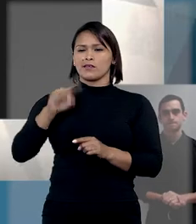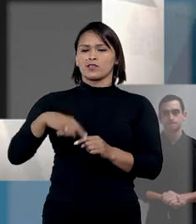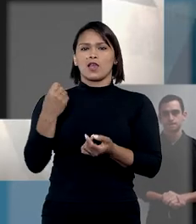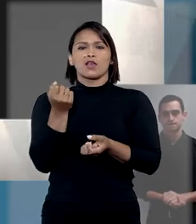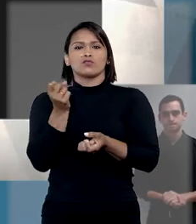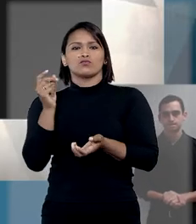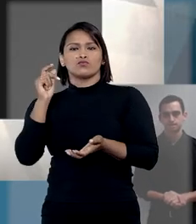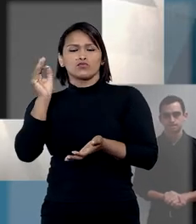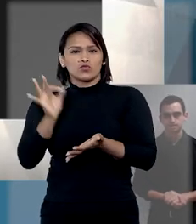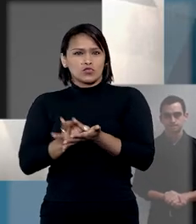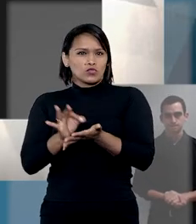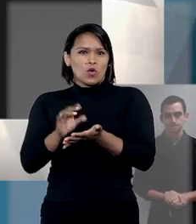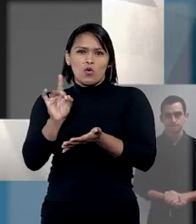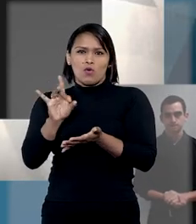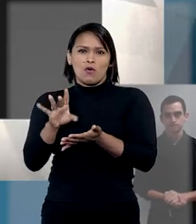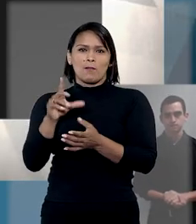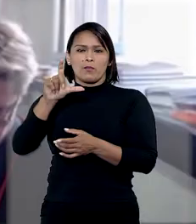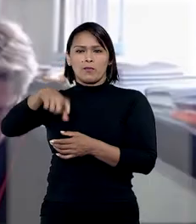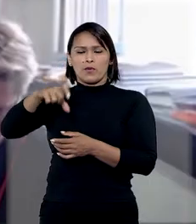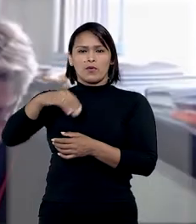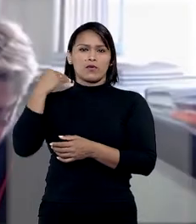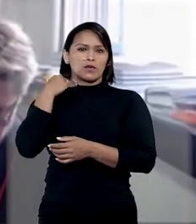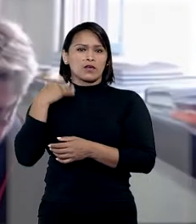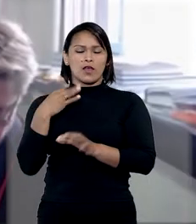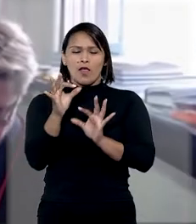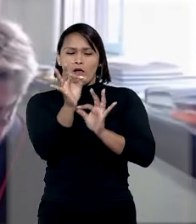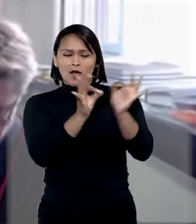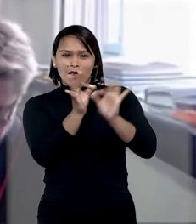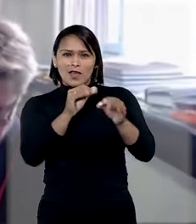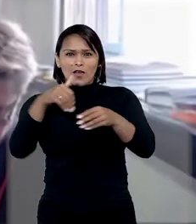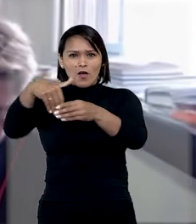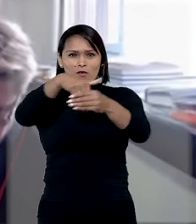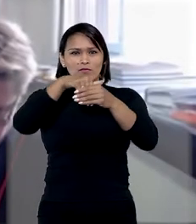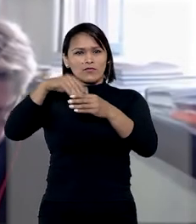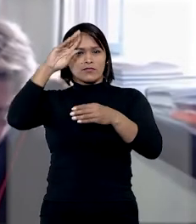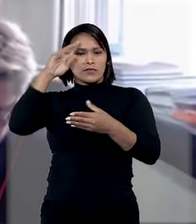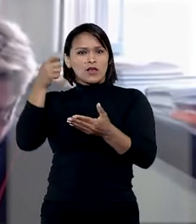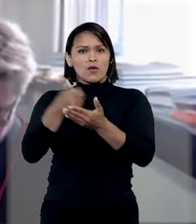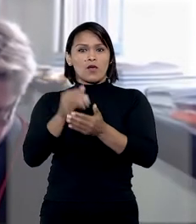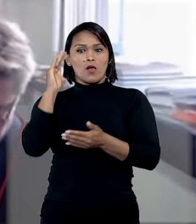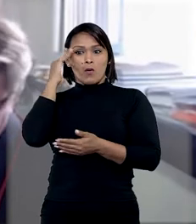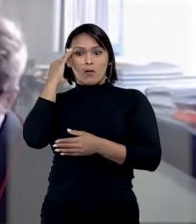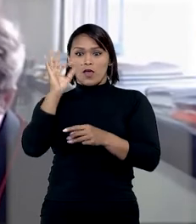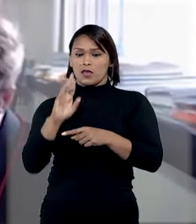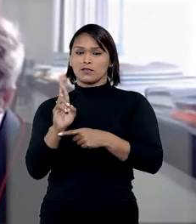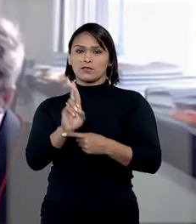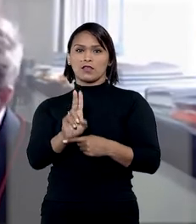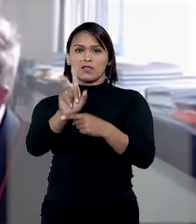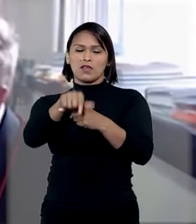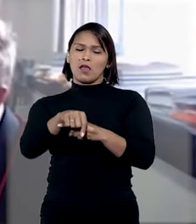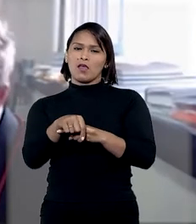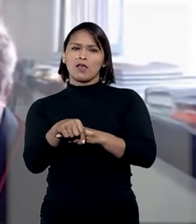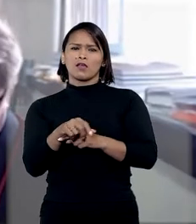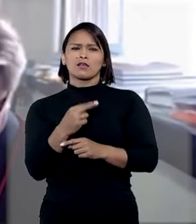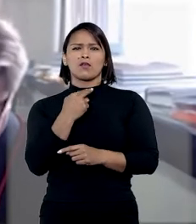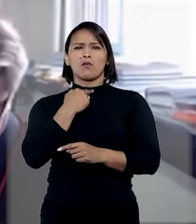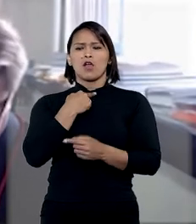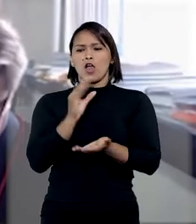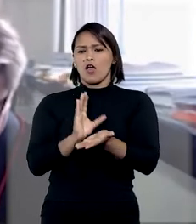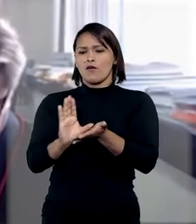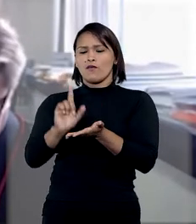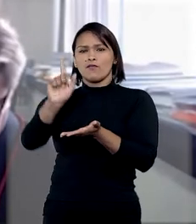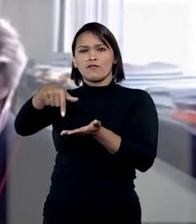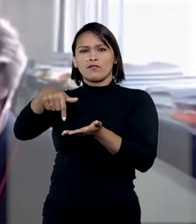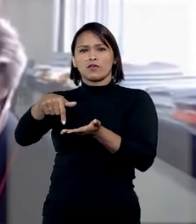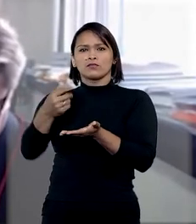desconto só pode ser feito em conta corrente. Ao reformar o acórdão, Marco Bozzi entendeu ainda ser inviável a devolução